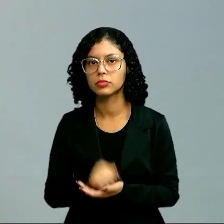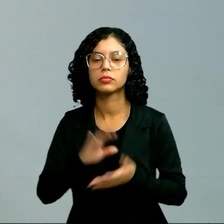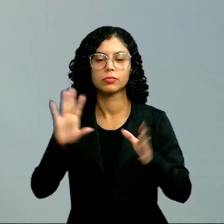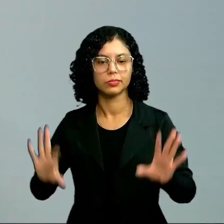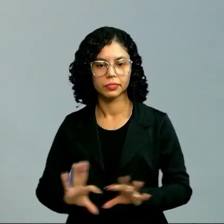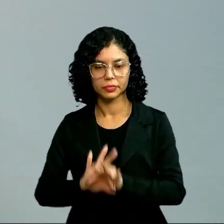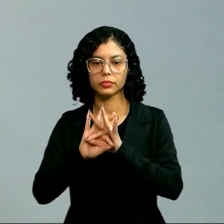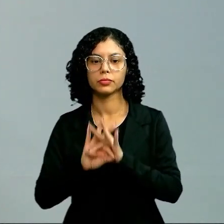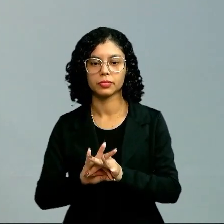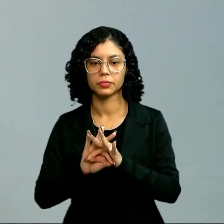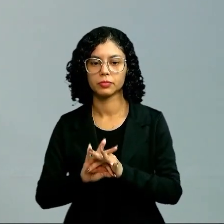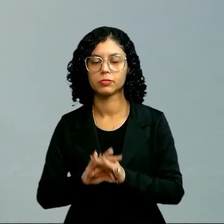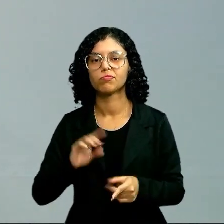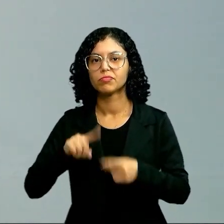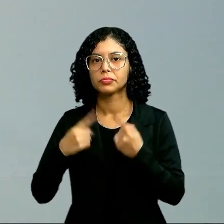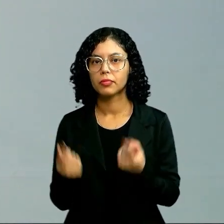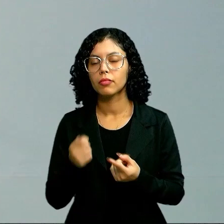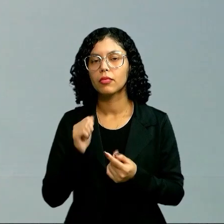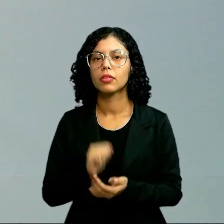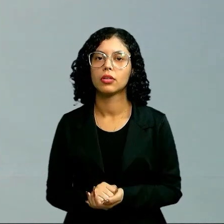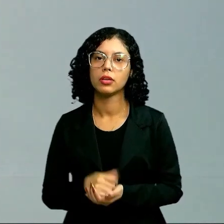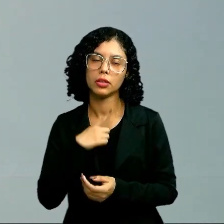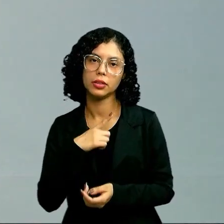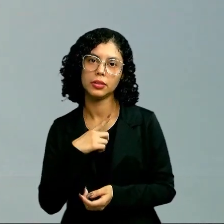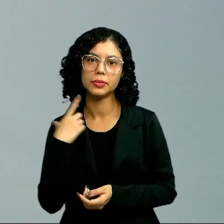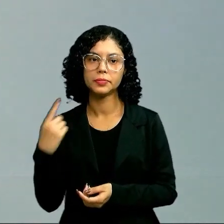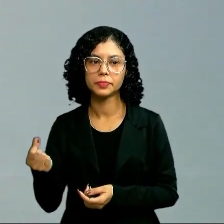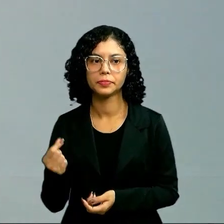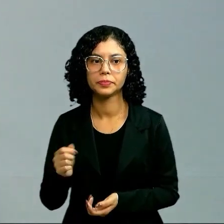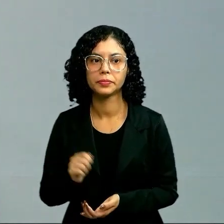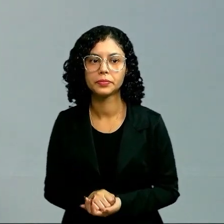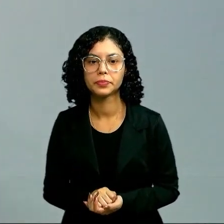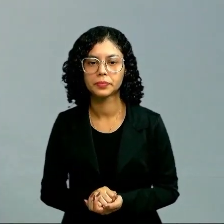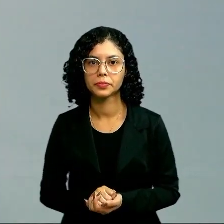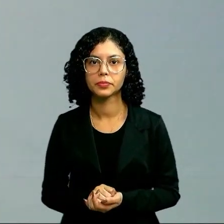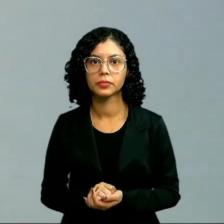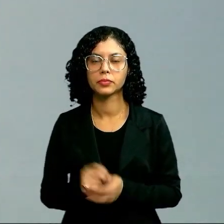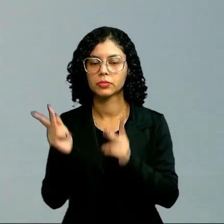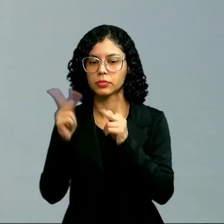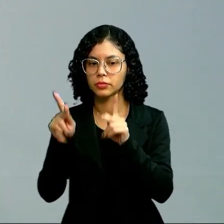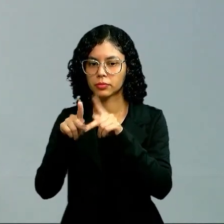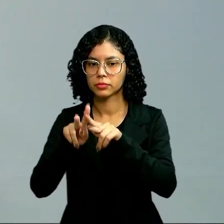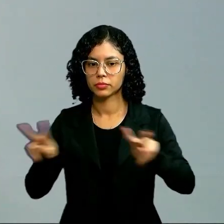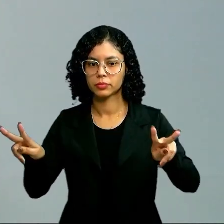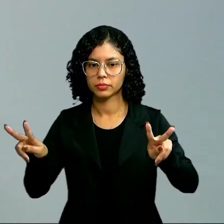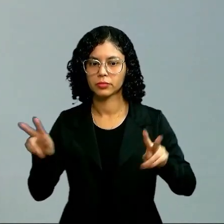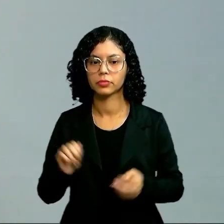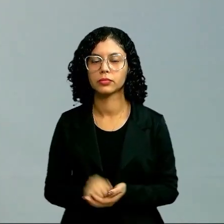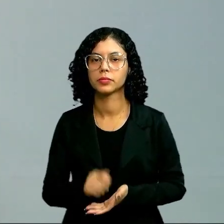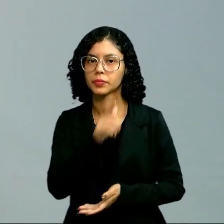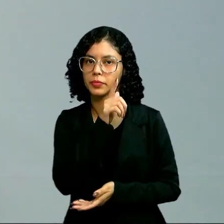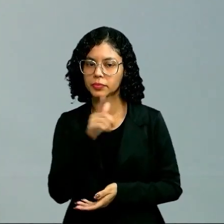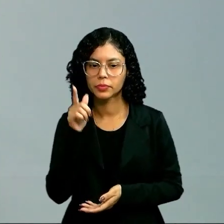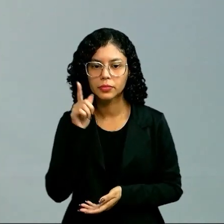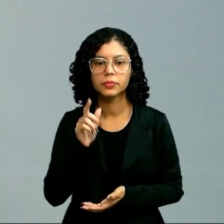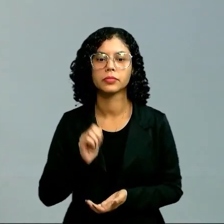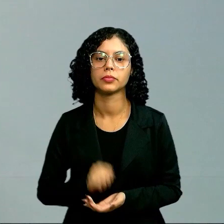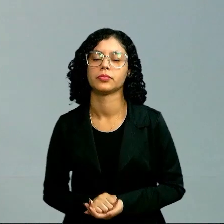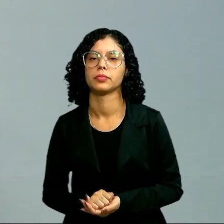relacionada. Porém, você vai um shopping, uma lanchonete,